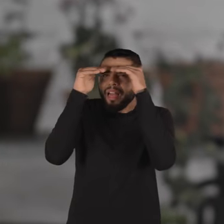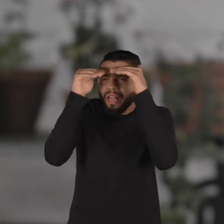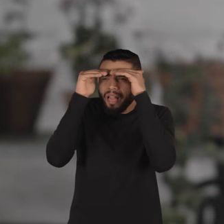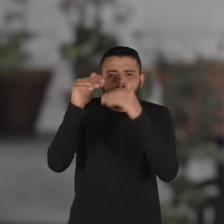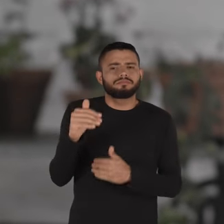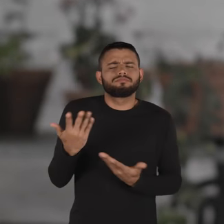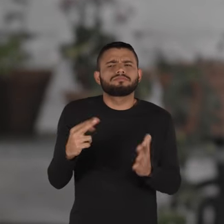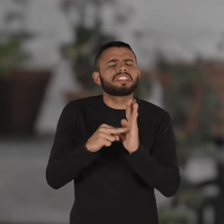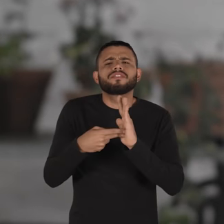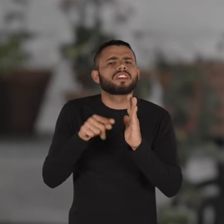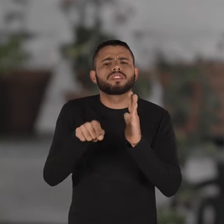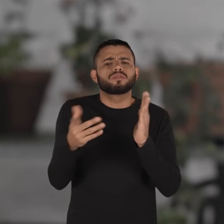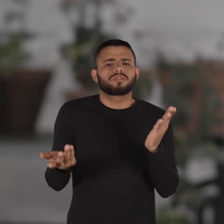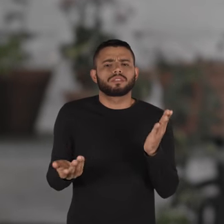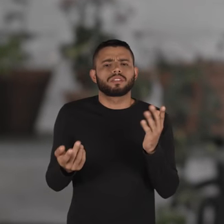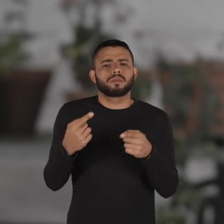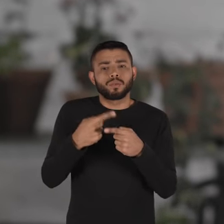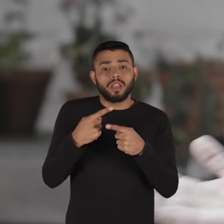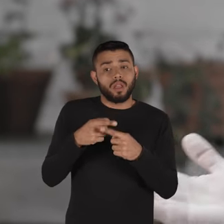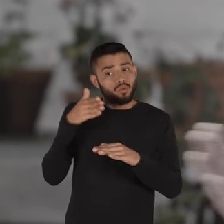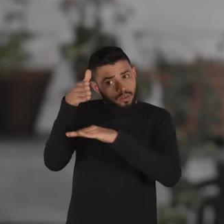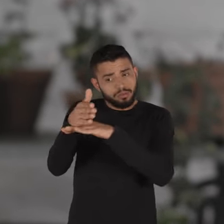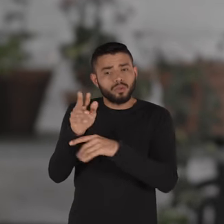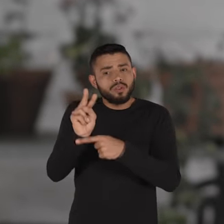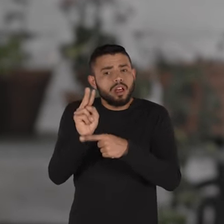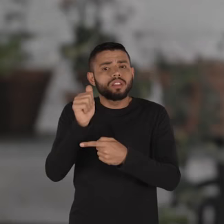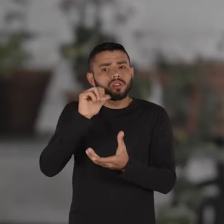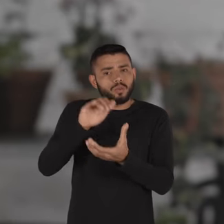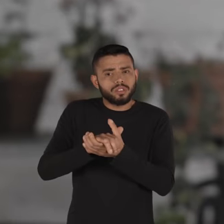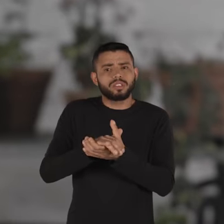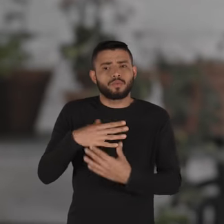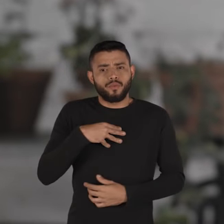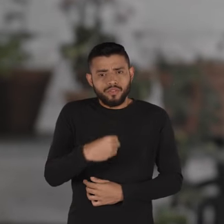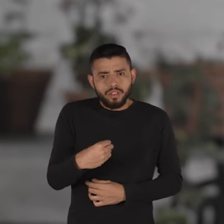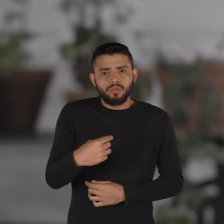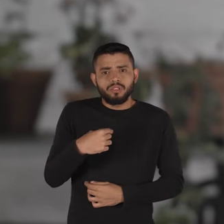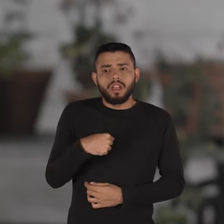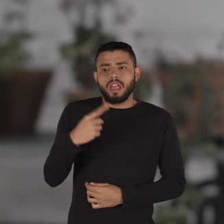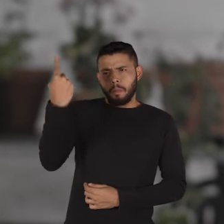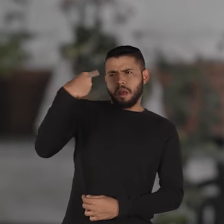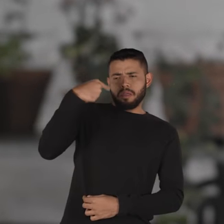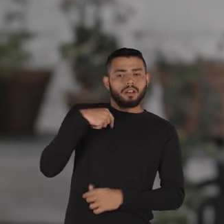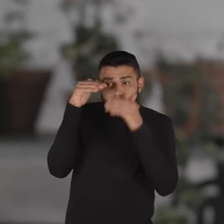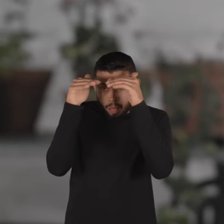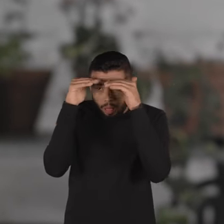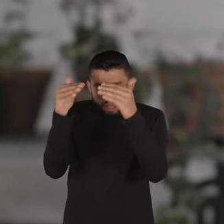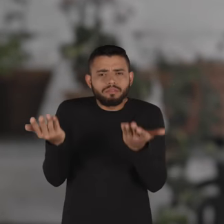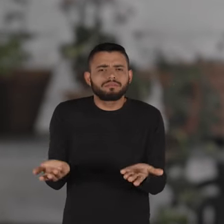mandado. O que você quer dizer com isso? Porque realmente eu estou indo lá cuidar da minha esposa, do meu filho, eu sou pau mandado.